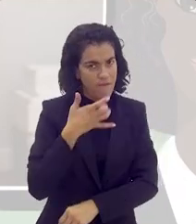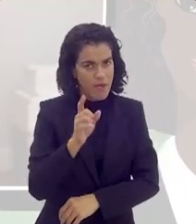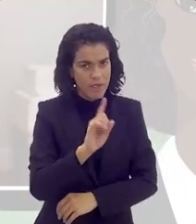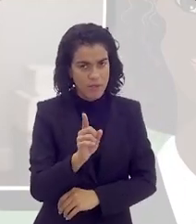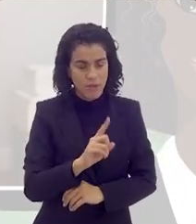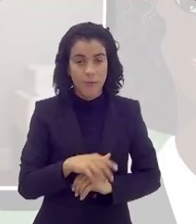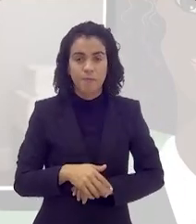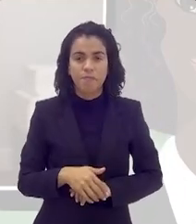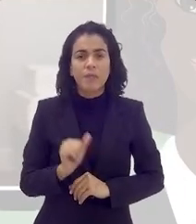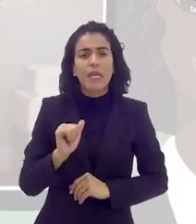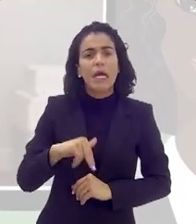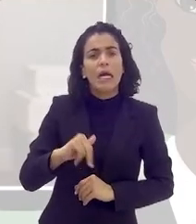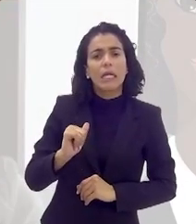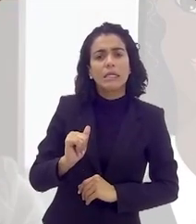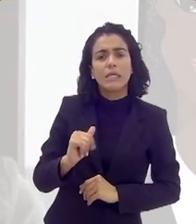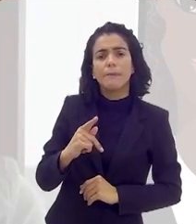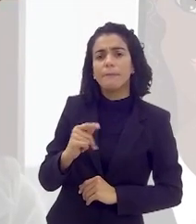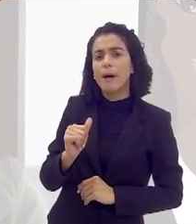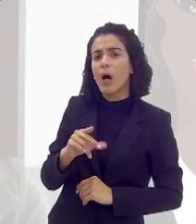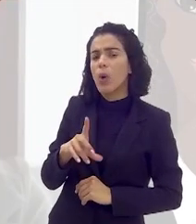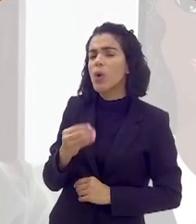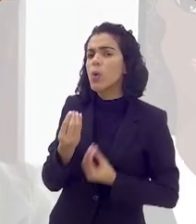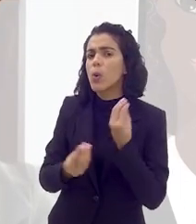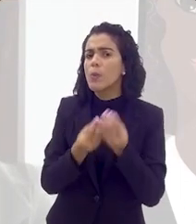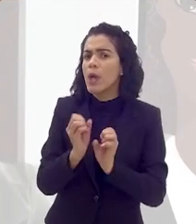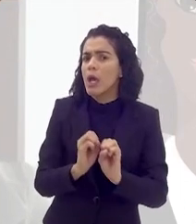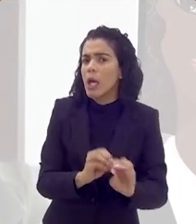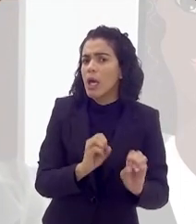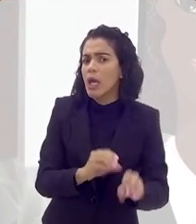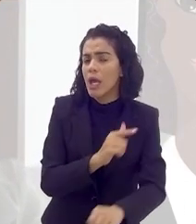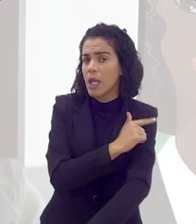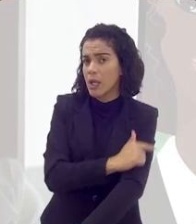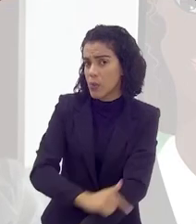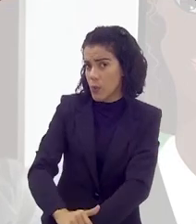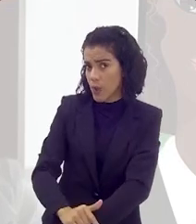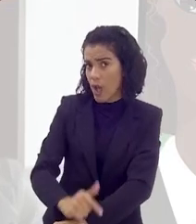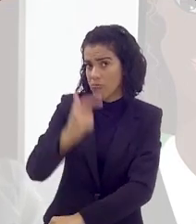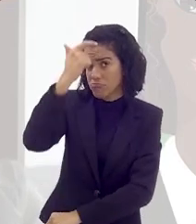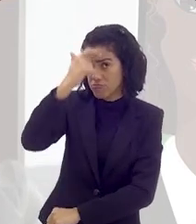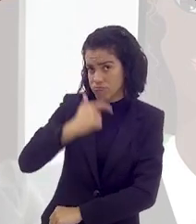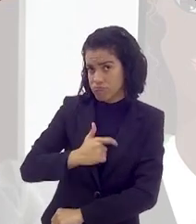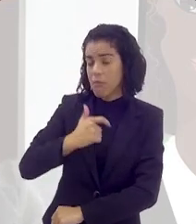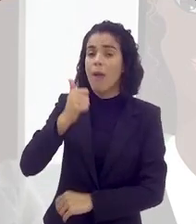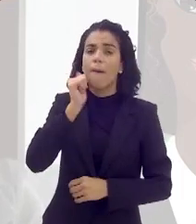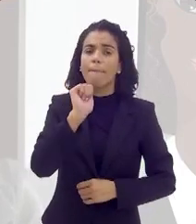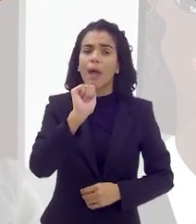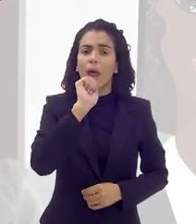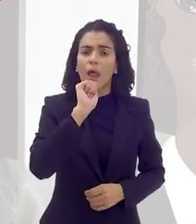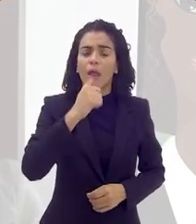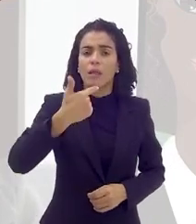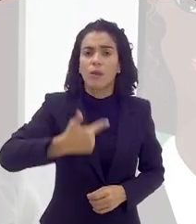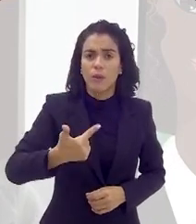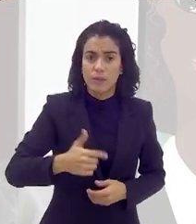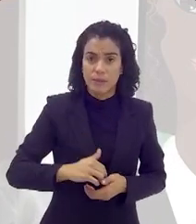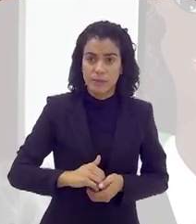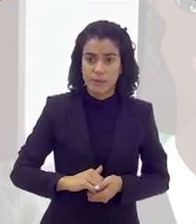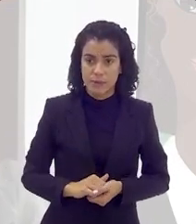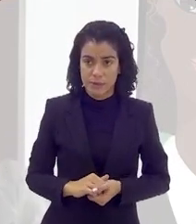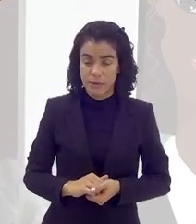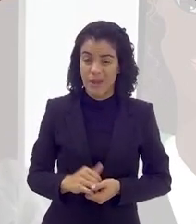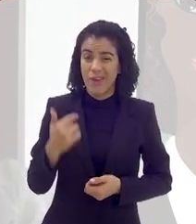Ana Paula, como que é educar, né? Na posição de madrasta?